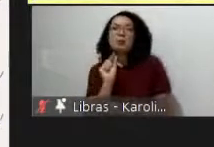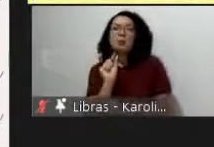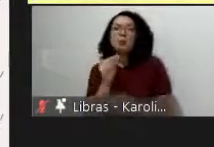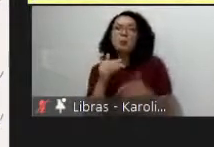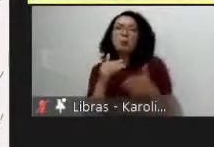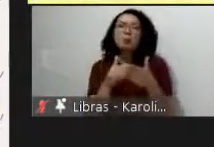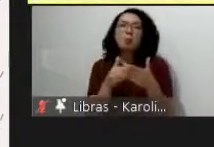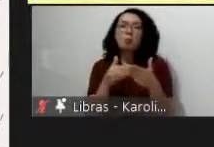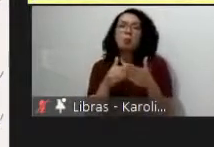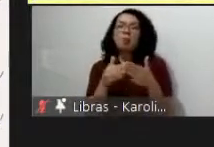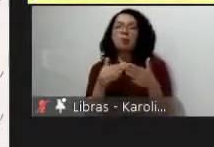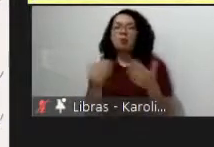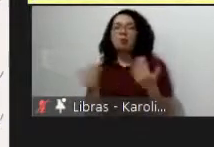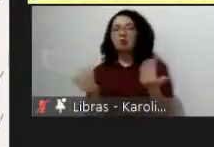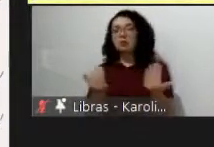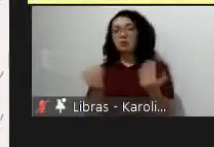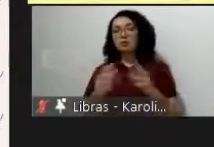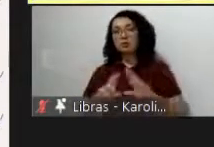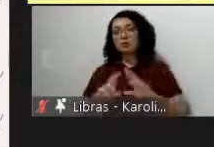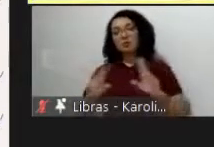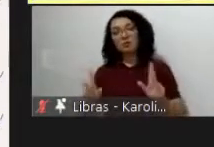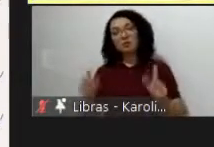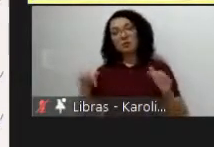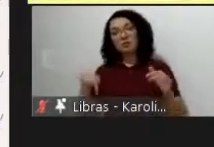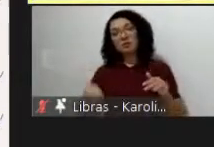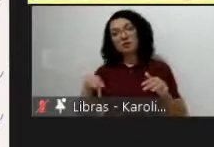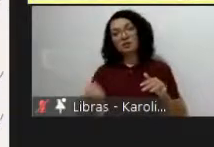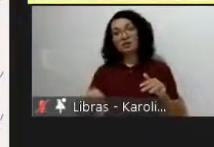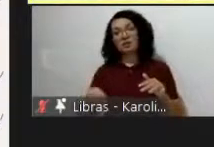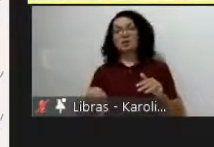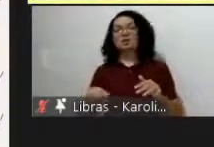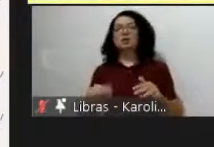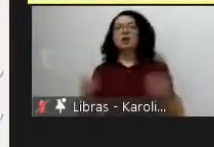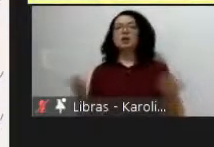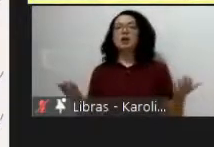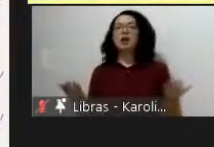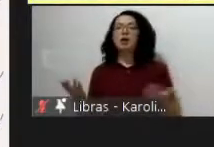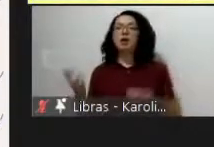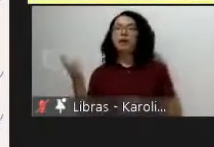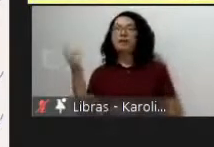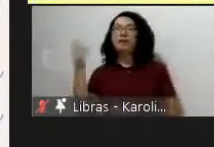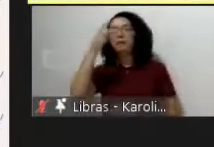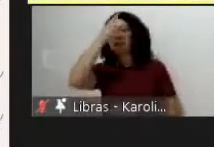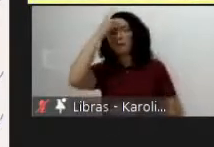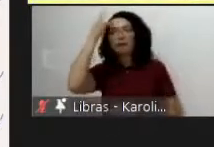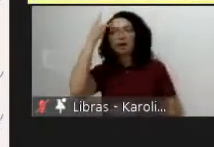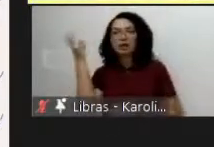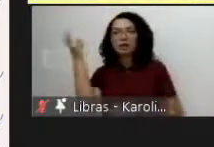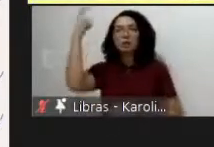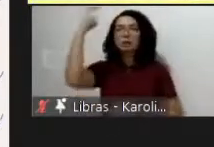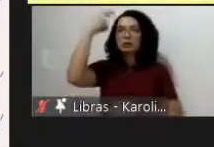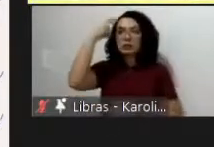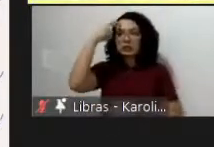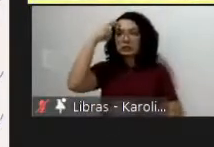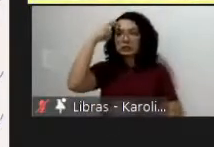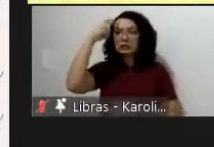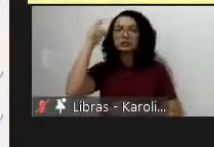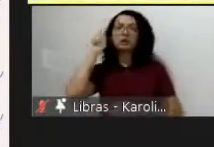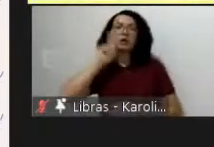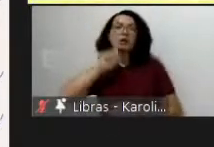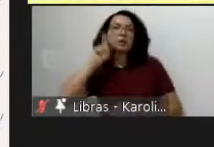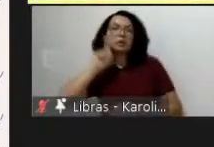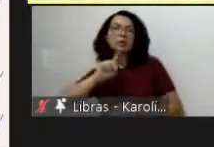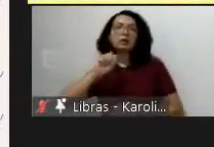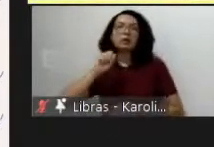produzimos o que acontece muito é que intelectuais europeus ou norte-americanos se apropriam do que nós